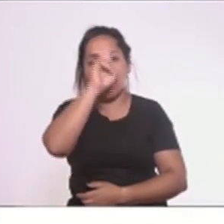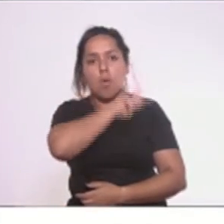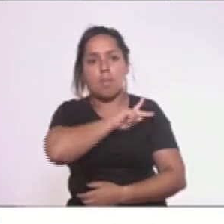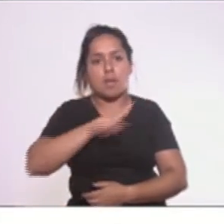trabalho brilhante.